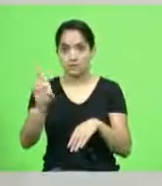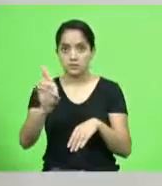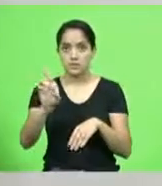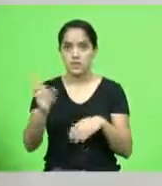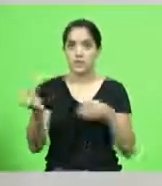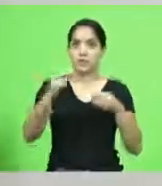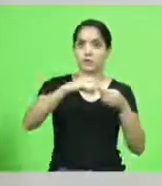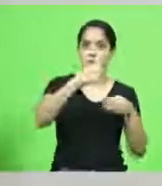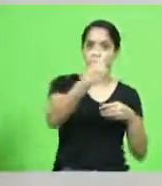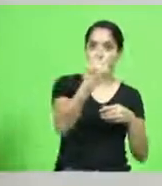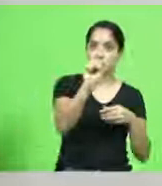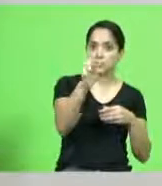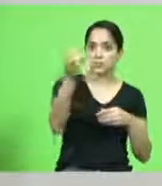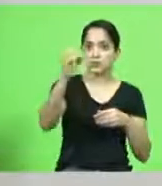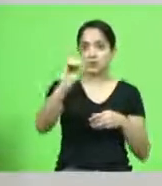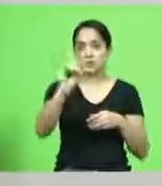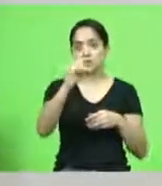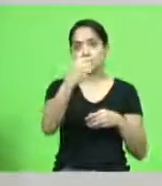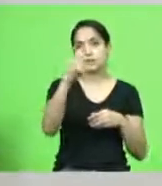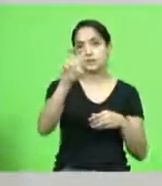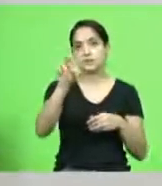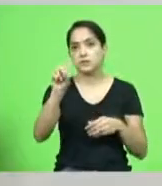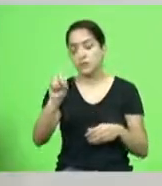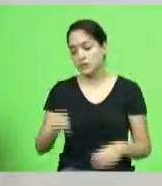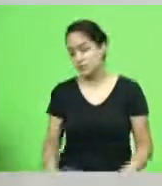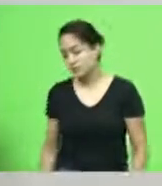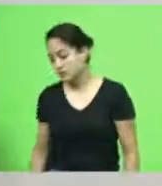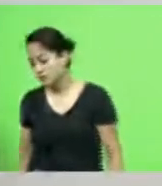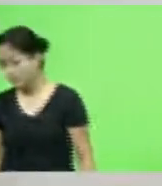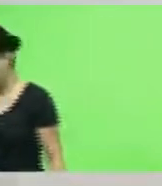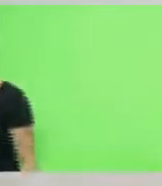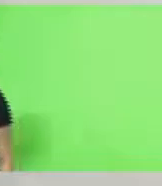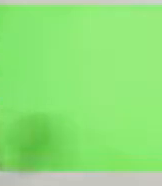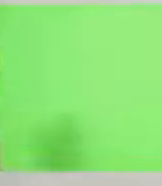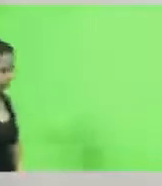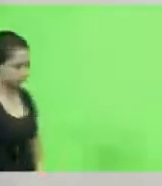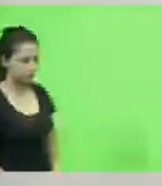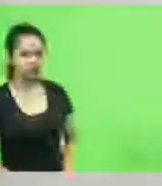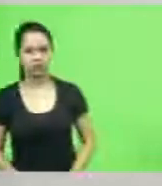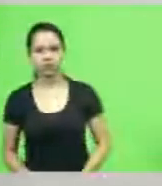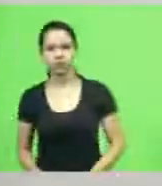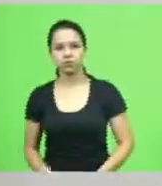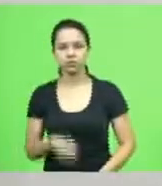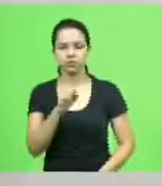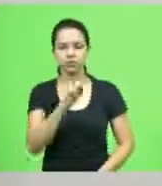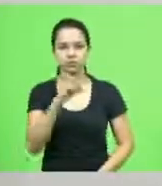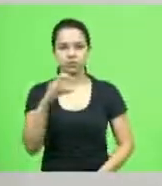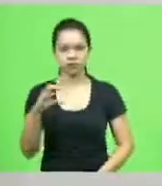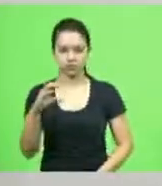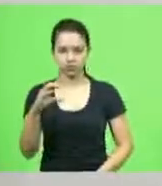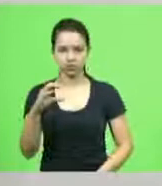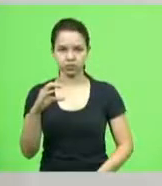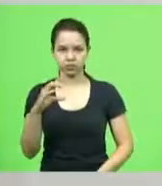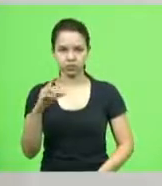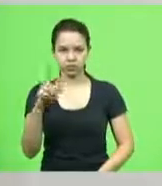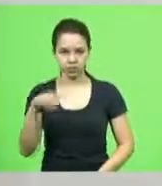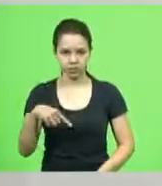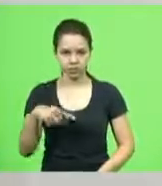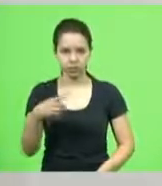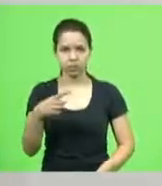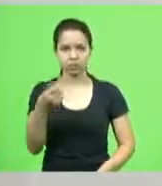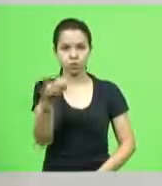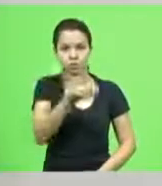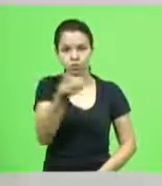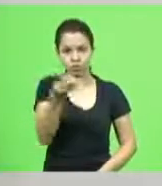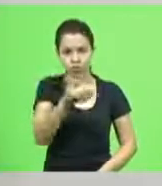180 150 200 reais Santa Catarina é o sexto em